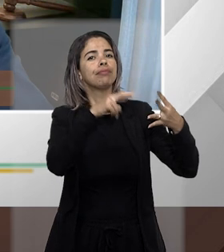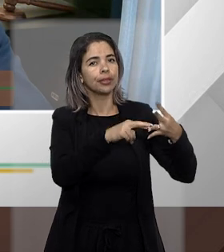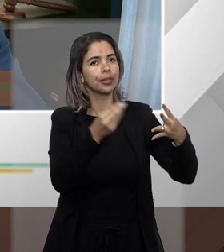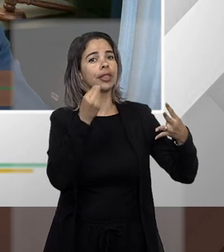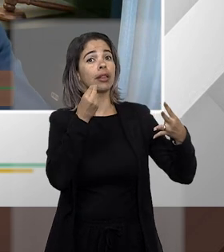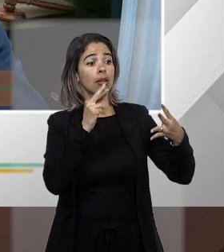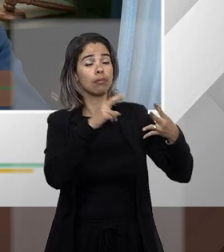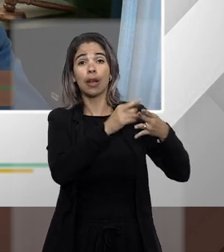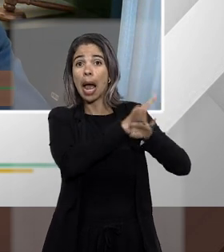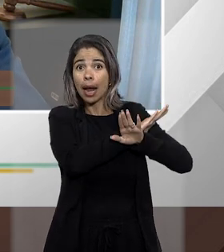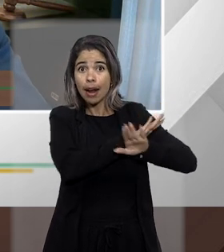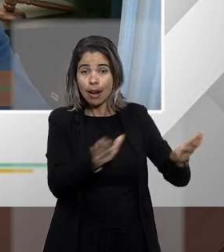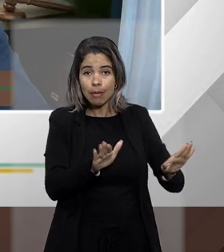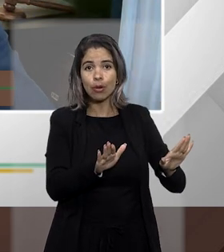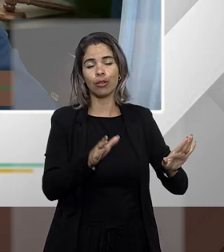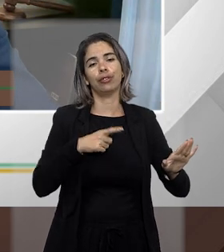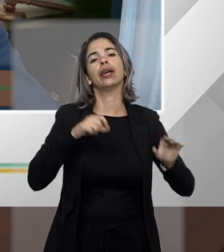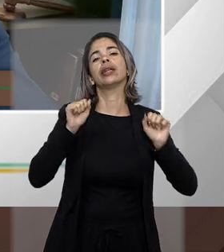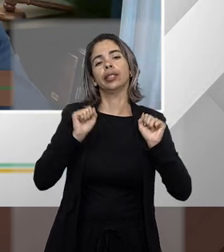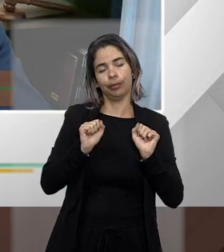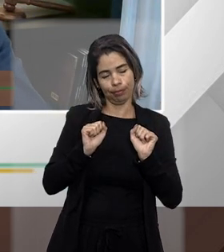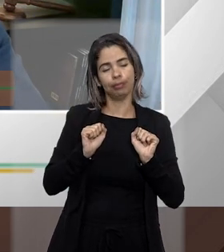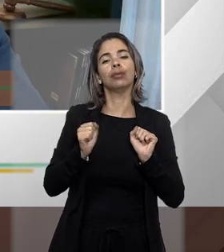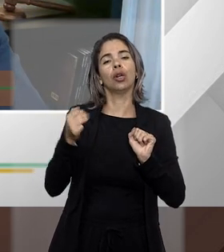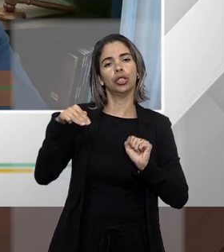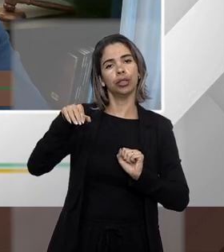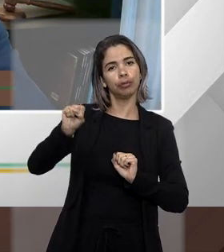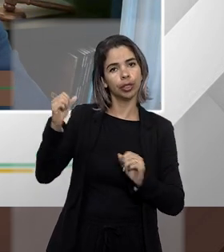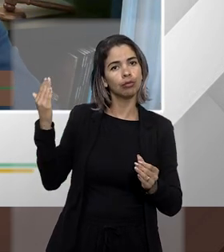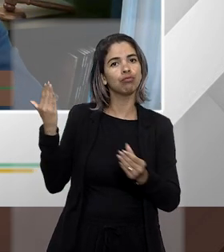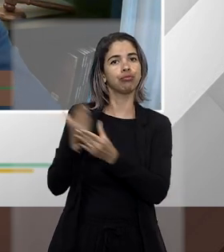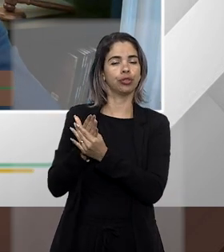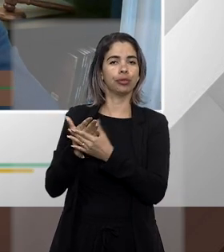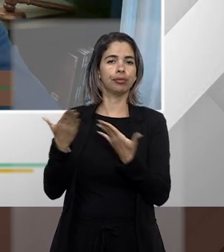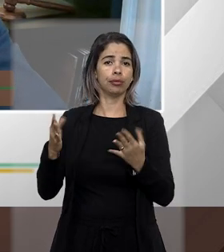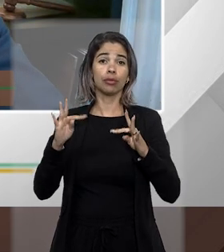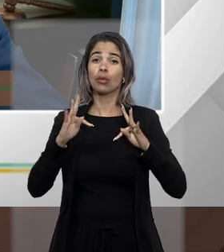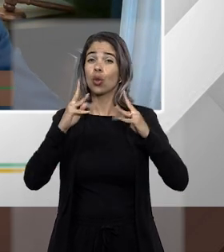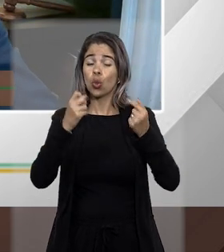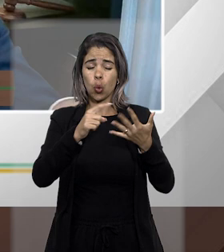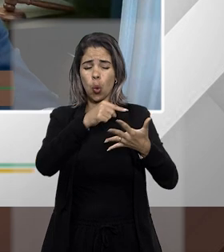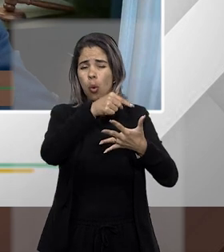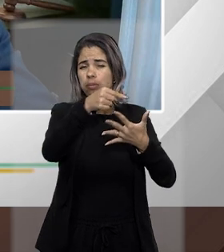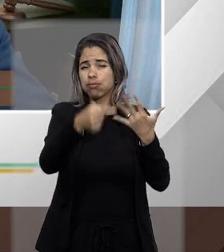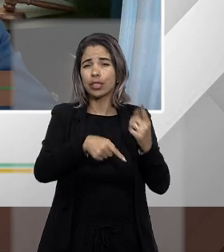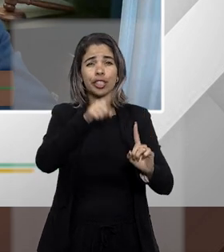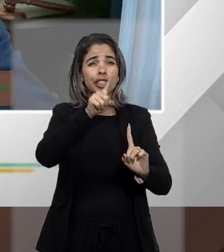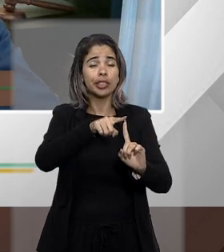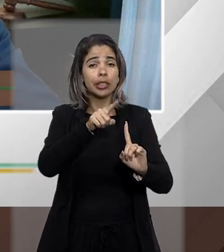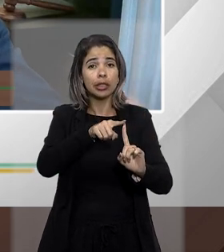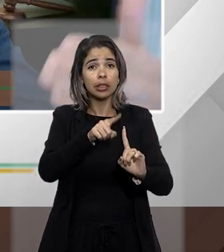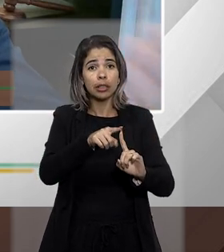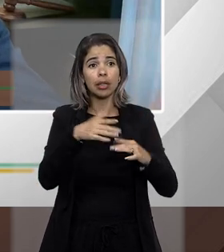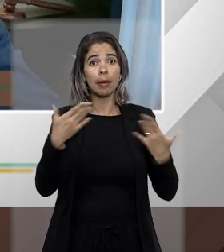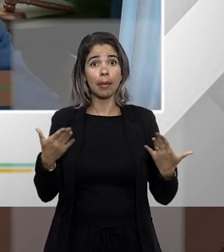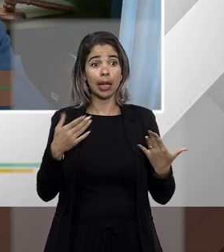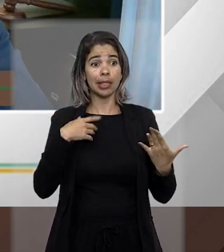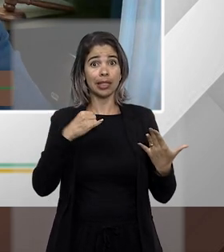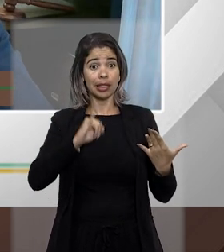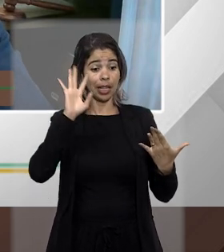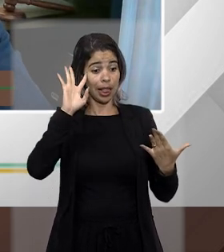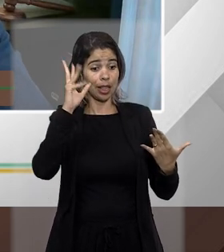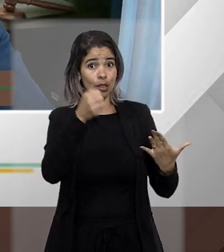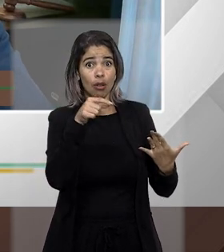cabia grave instrumento cabia grave interno cabia recurso ordinário só se na decisão do juiz não cabe nenhum recurso aí